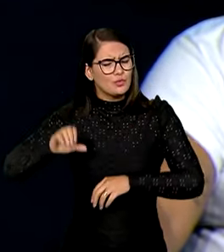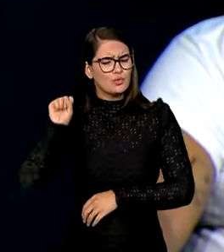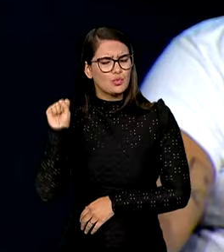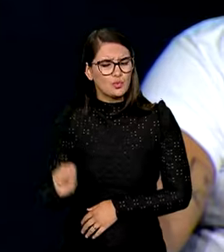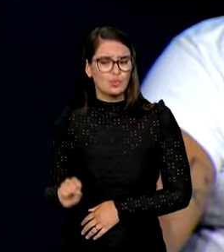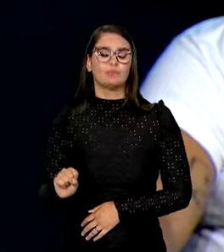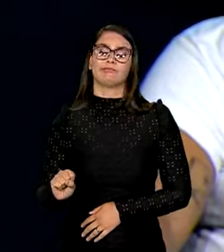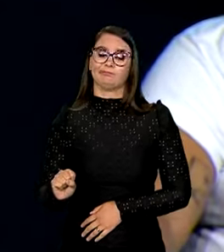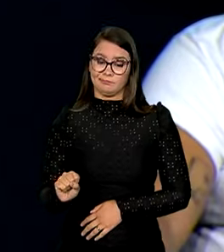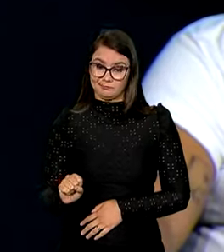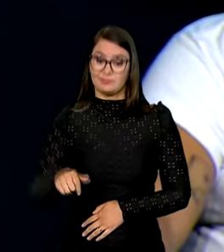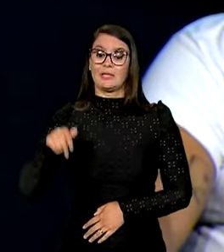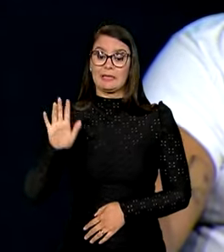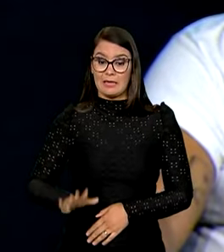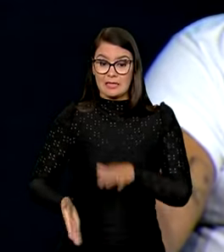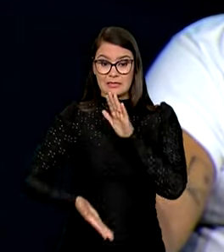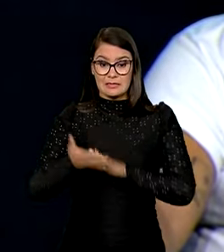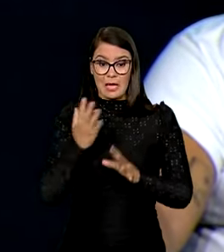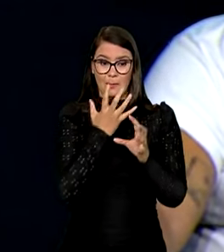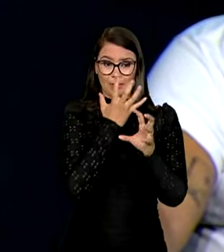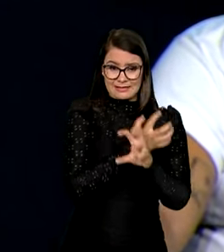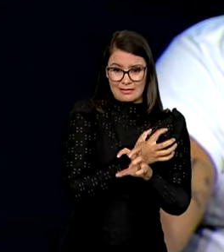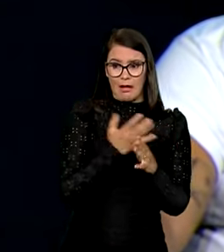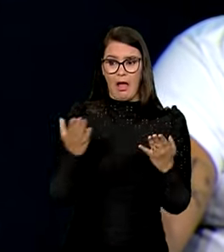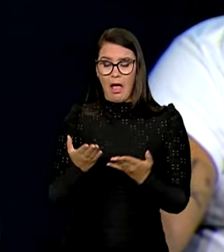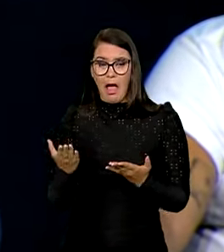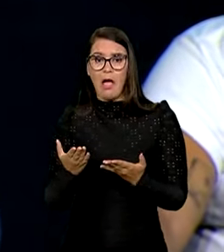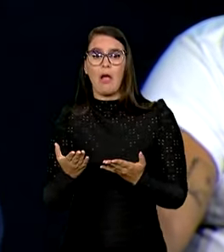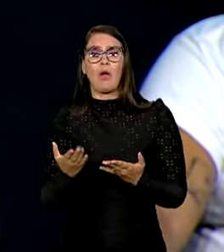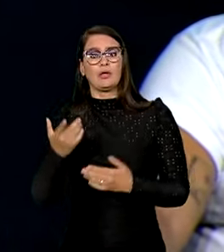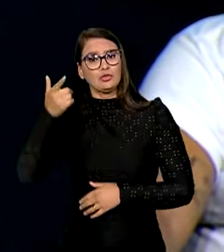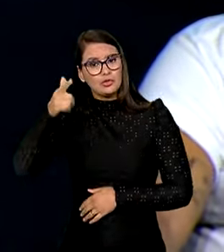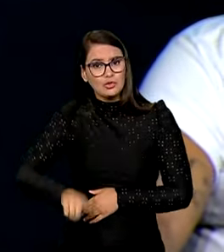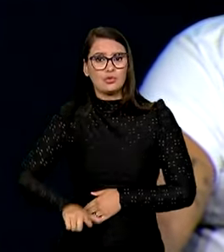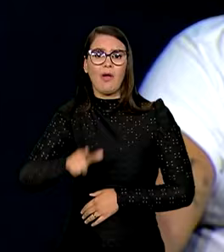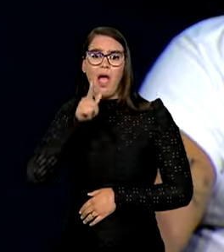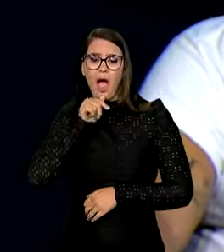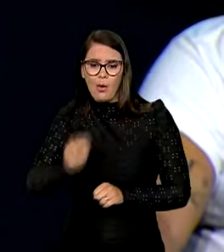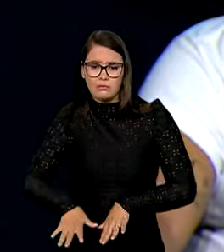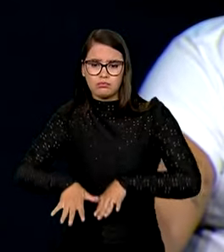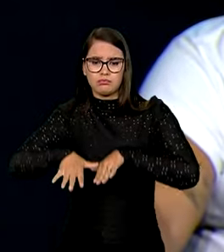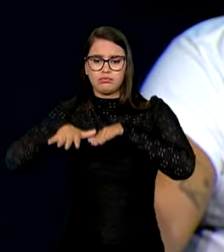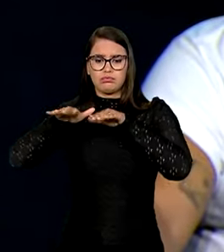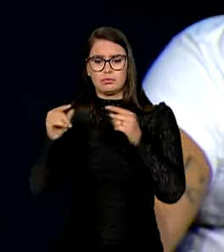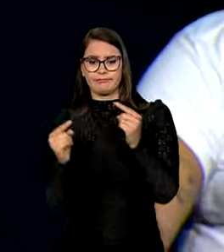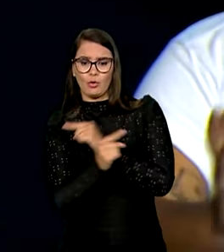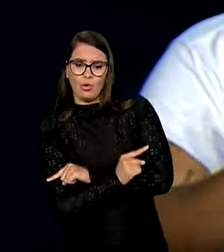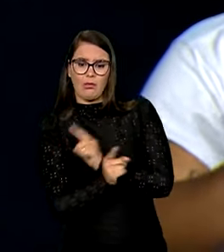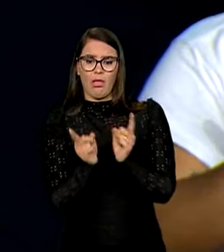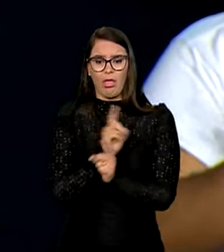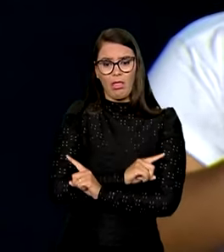sul do país. Quem escapou da seca num período agora é assolado de novo pelas cheias e vice-versa.